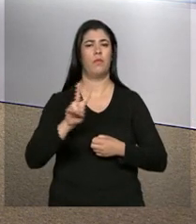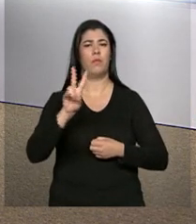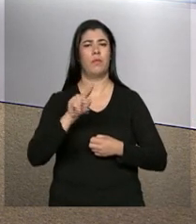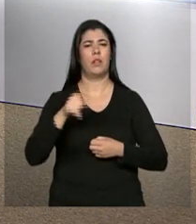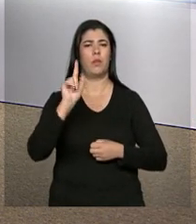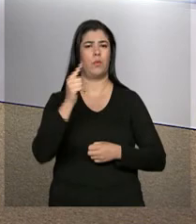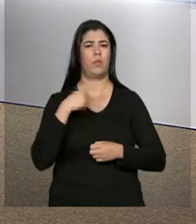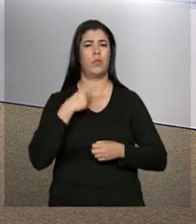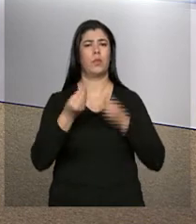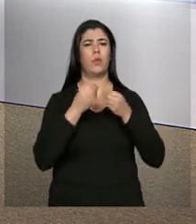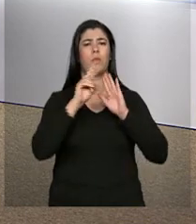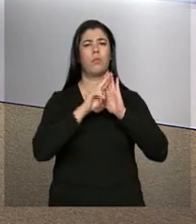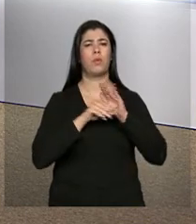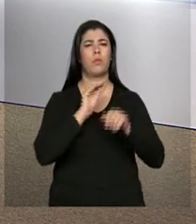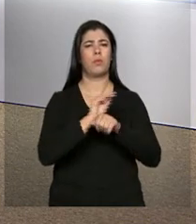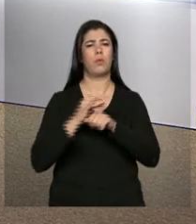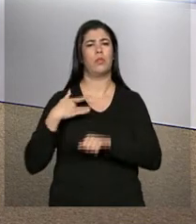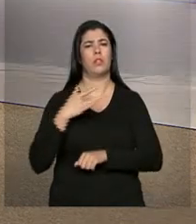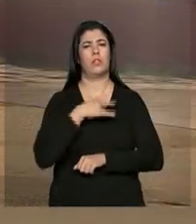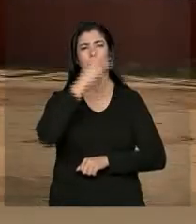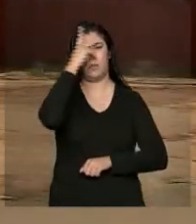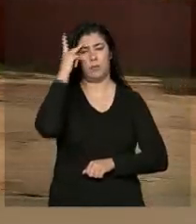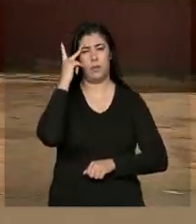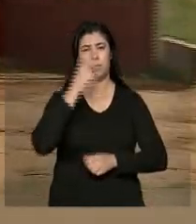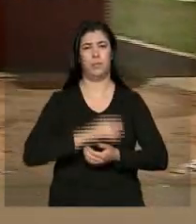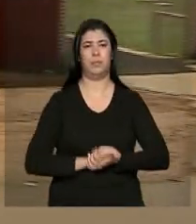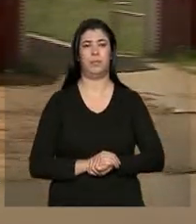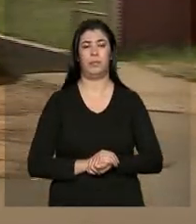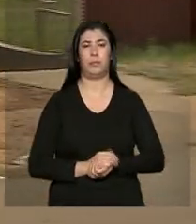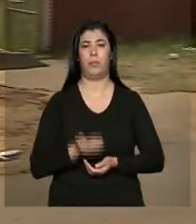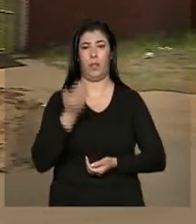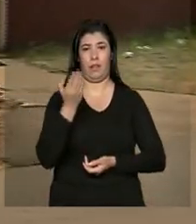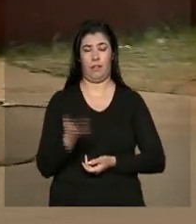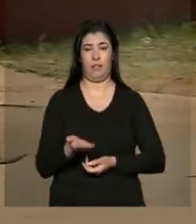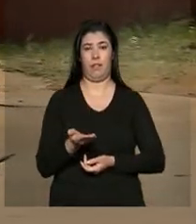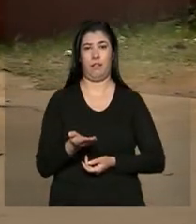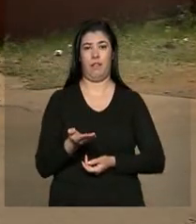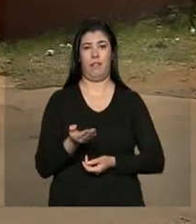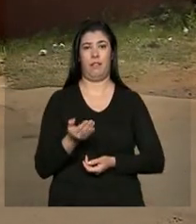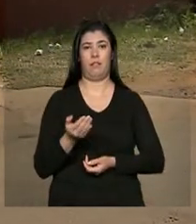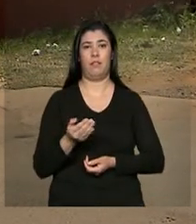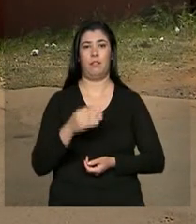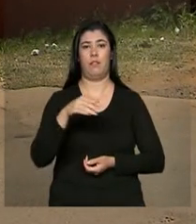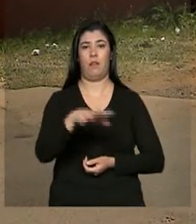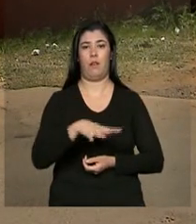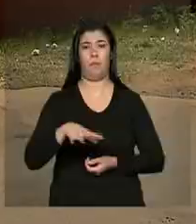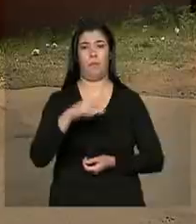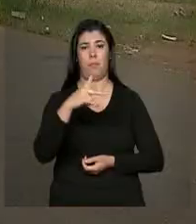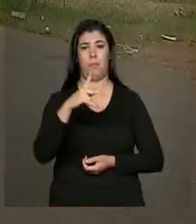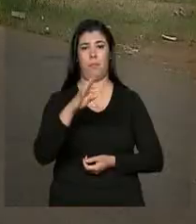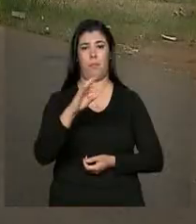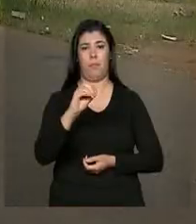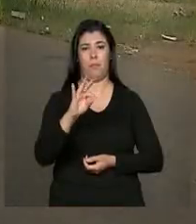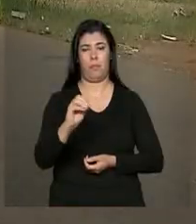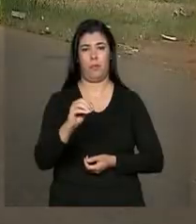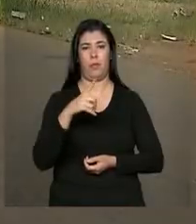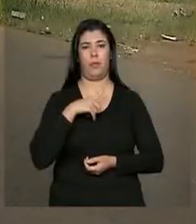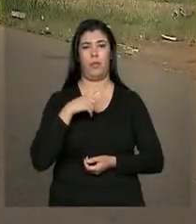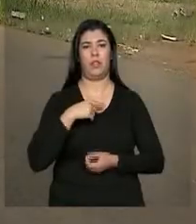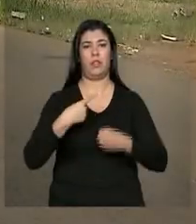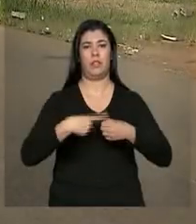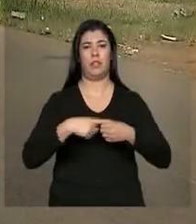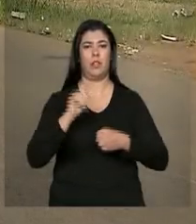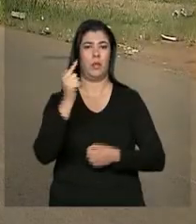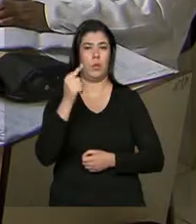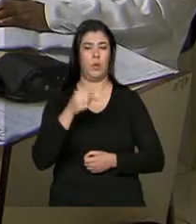cuidando da saúde das pessoas. Neste posto em Valparaíso, cidade goiana, que fica a 35 quilômetros